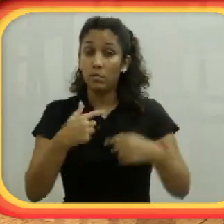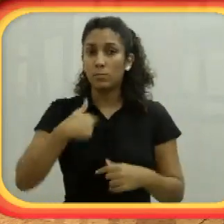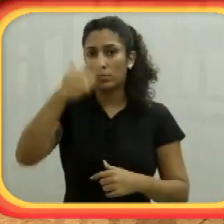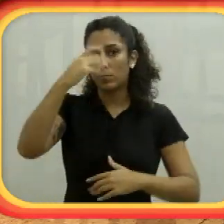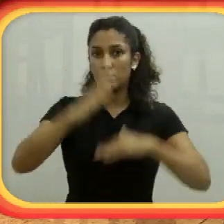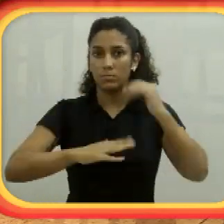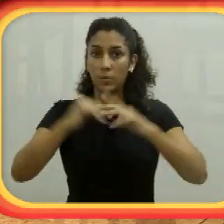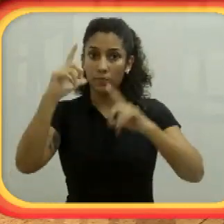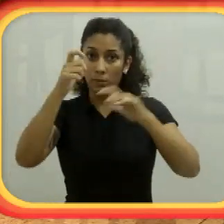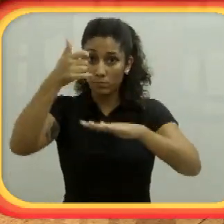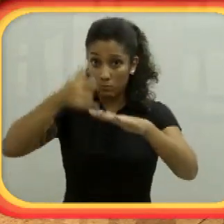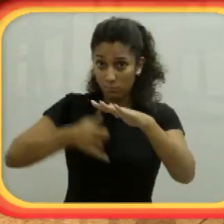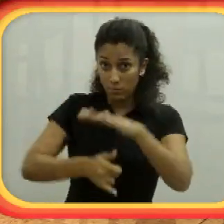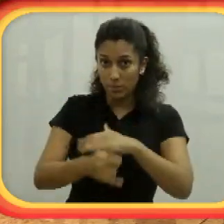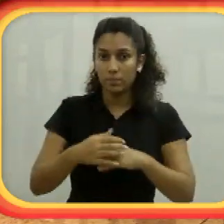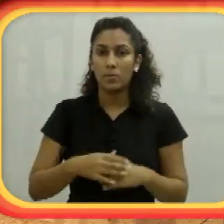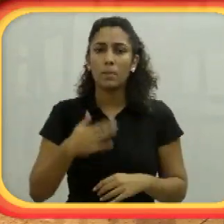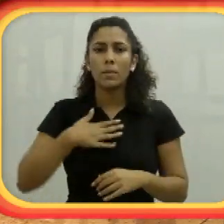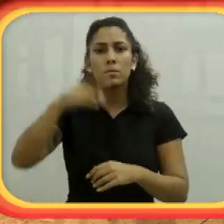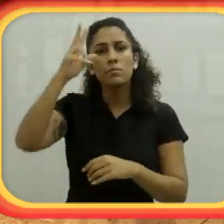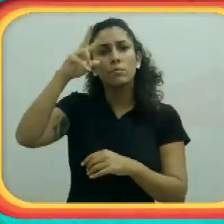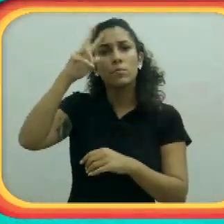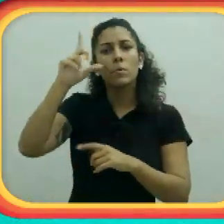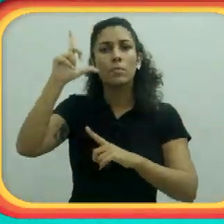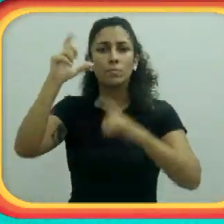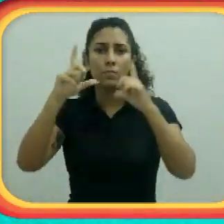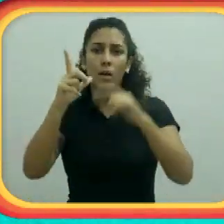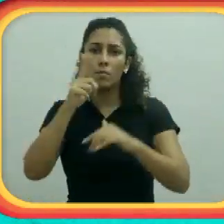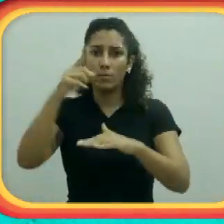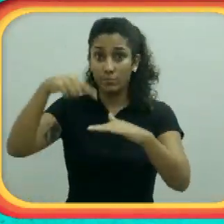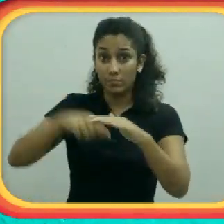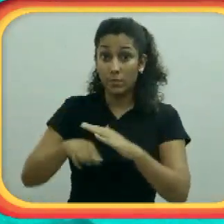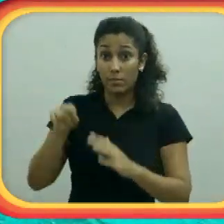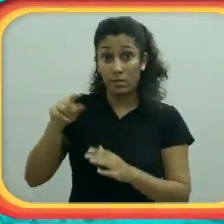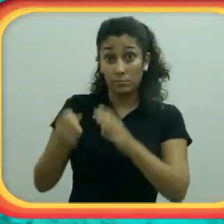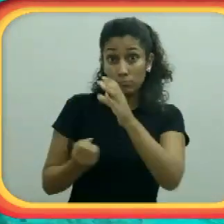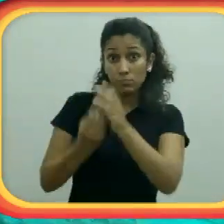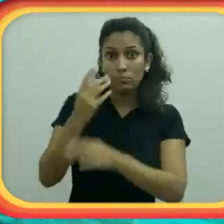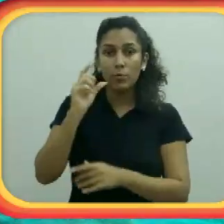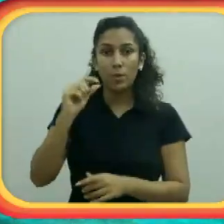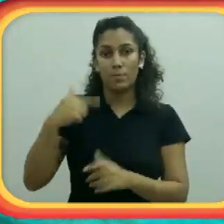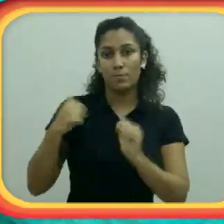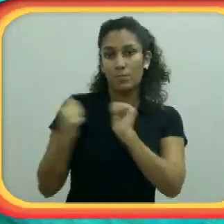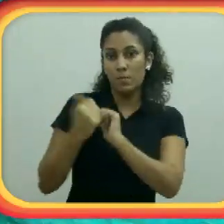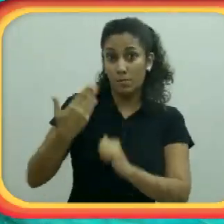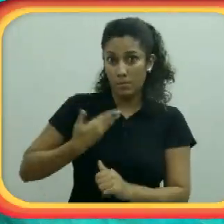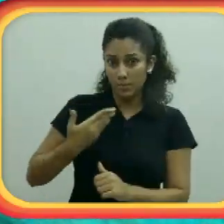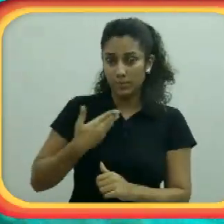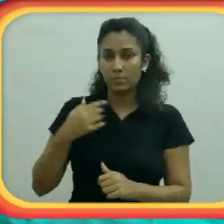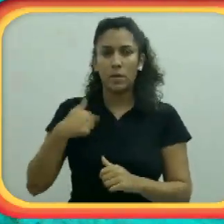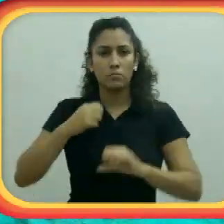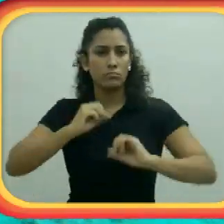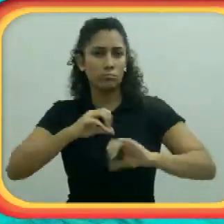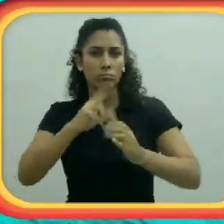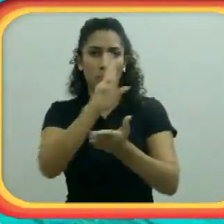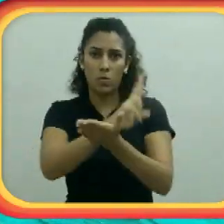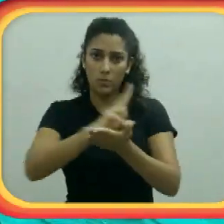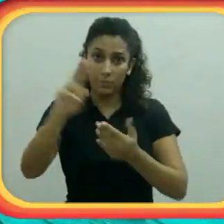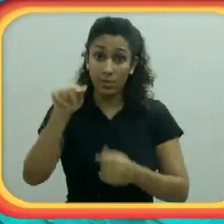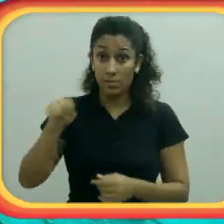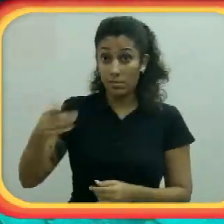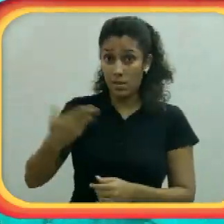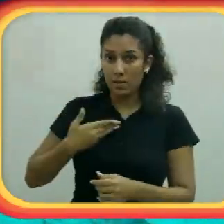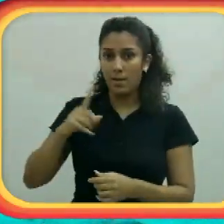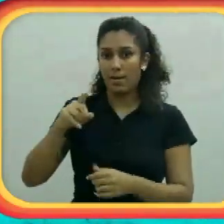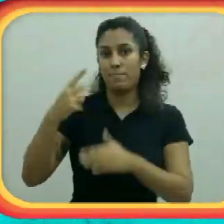pernas. E faço fotografia subaquática. Minha história com a fotografia subaquática, ela surgiu de um amigo meu. Eu